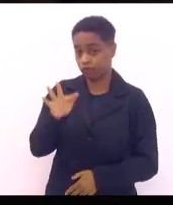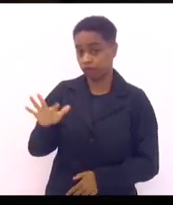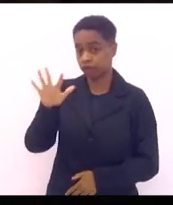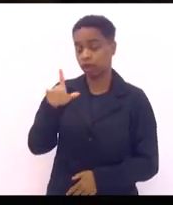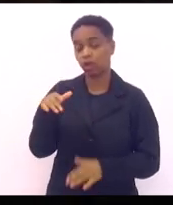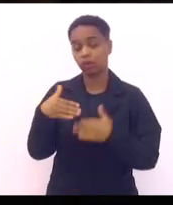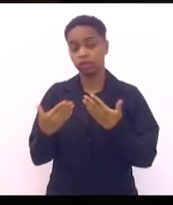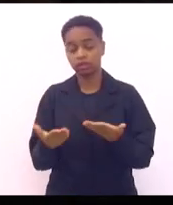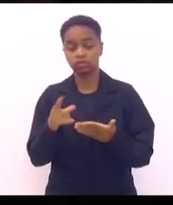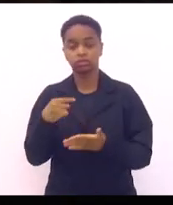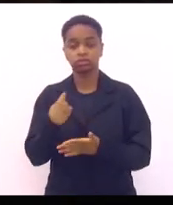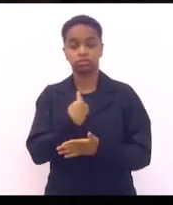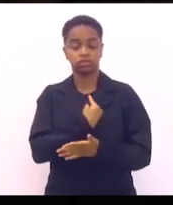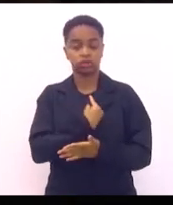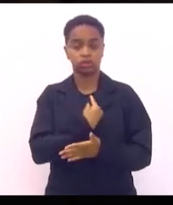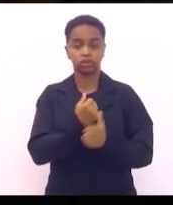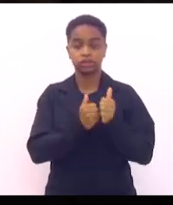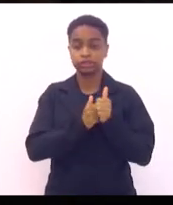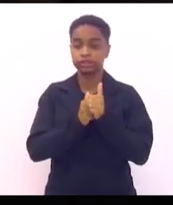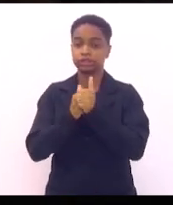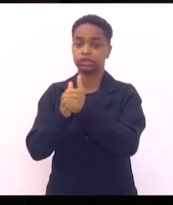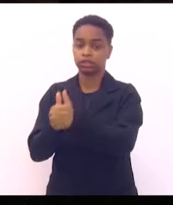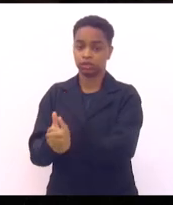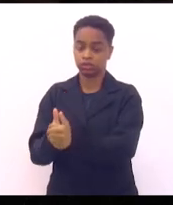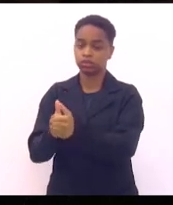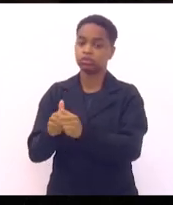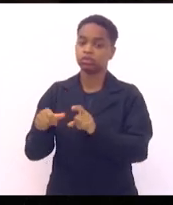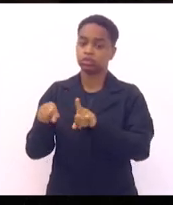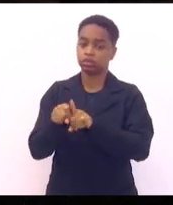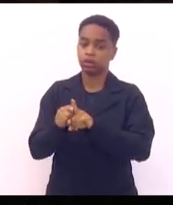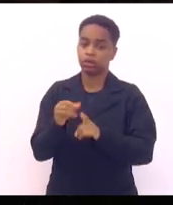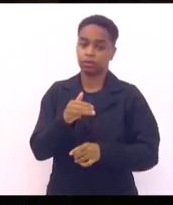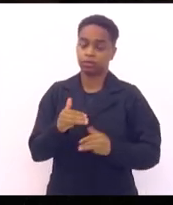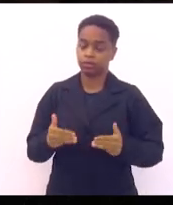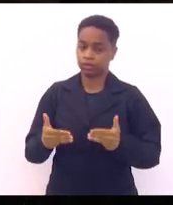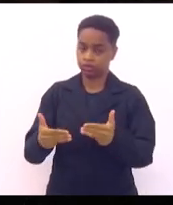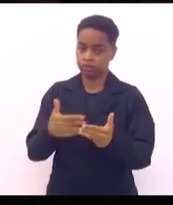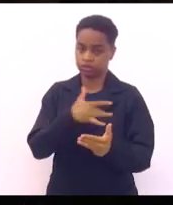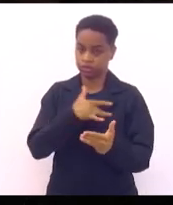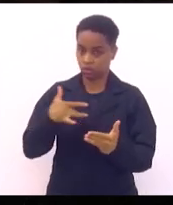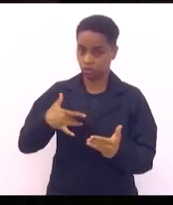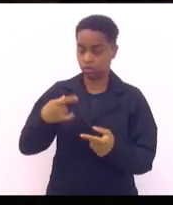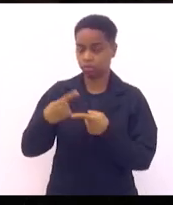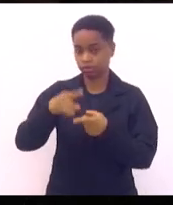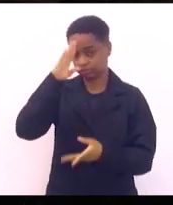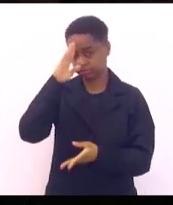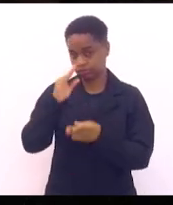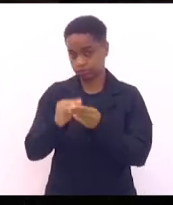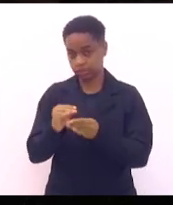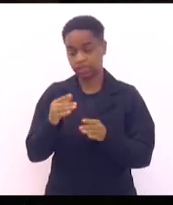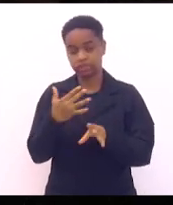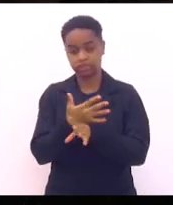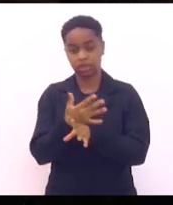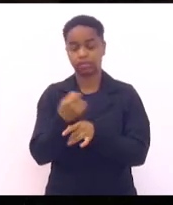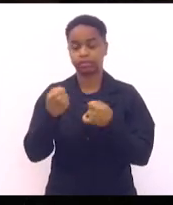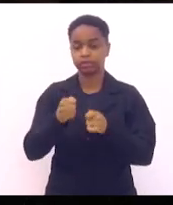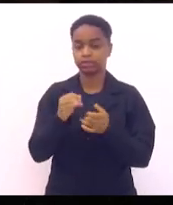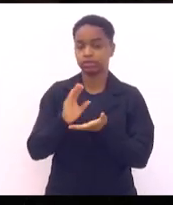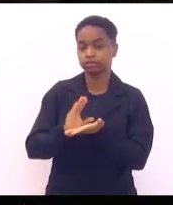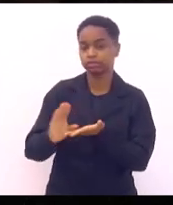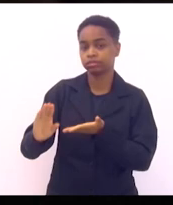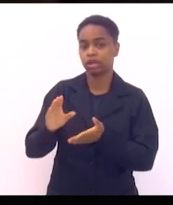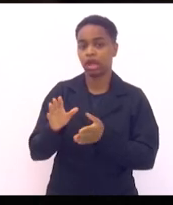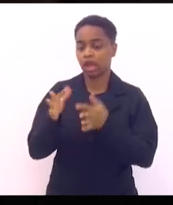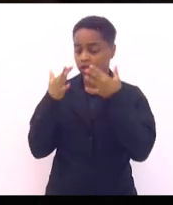fazendo exatamente o que preconiza a questão do Ministério da Saúde, que entende que o município deve investir na atenção